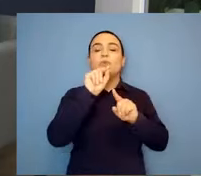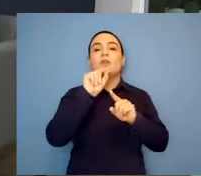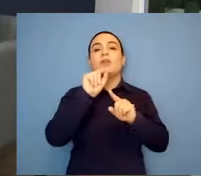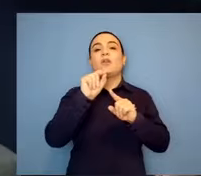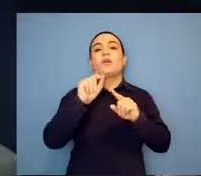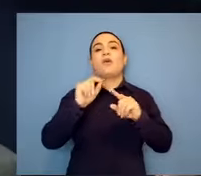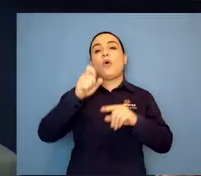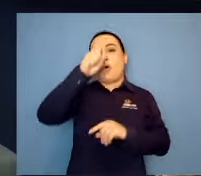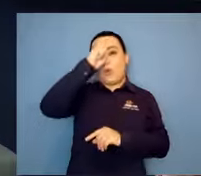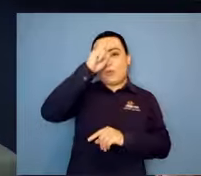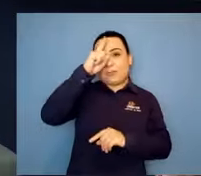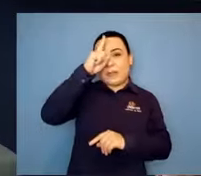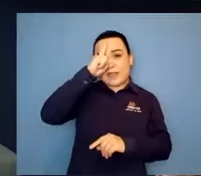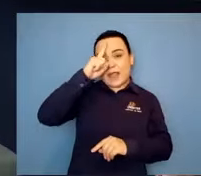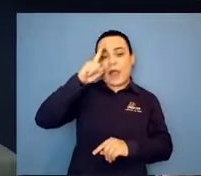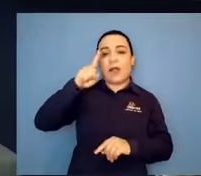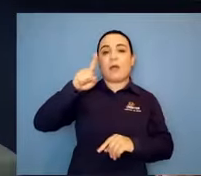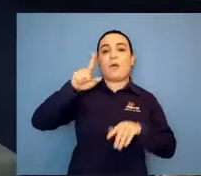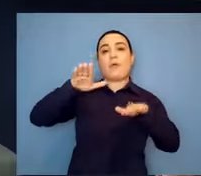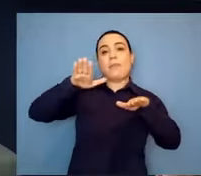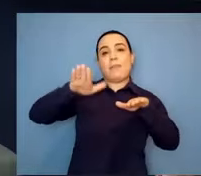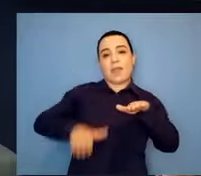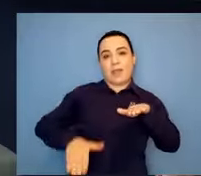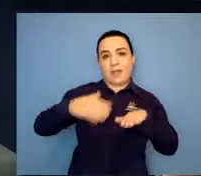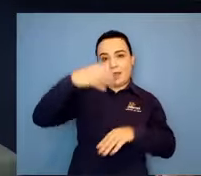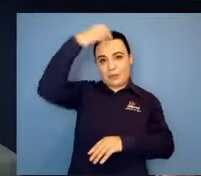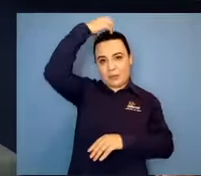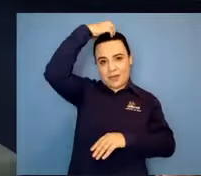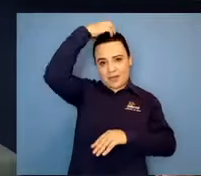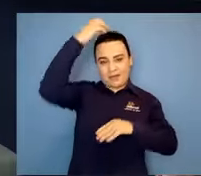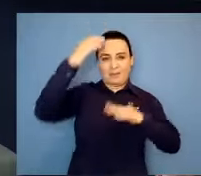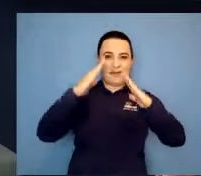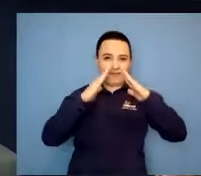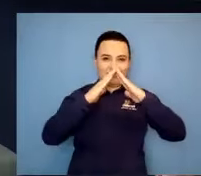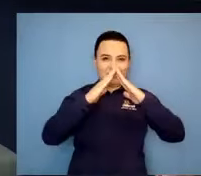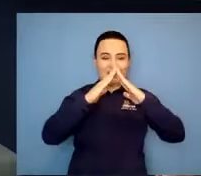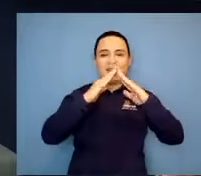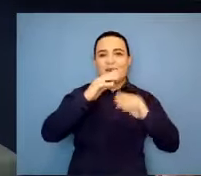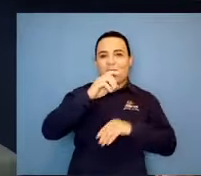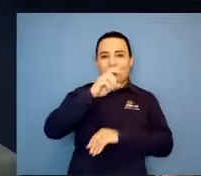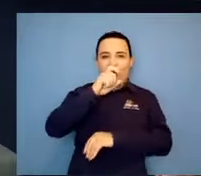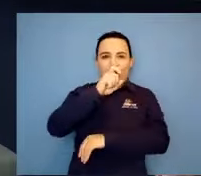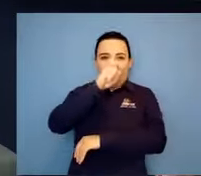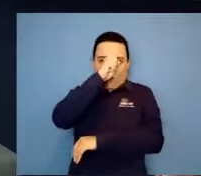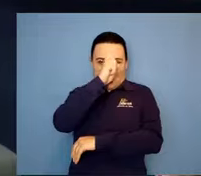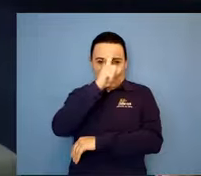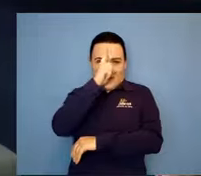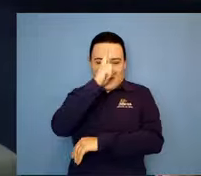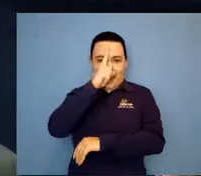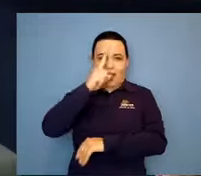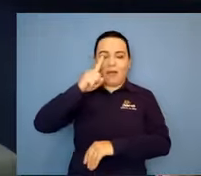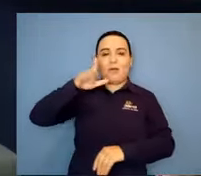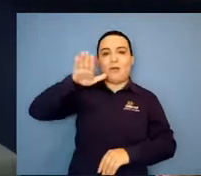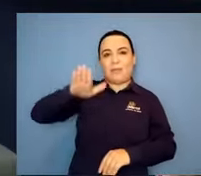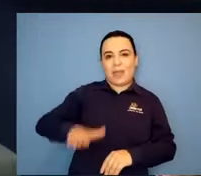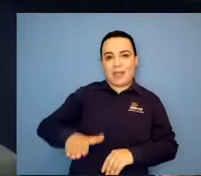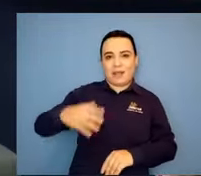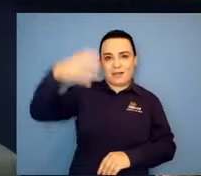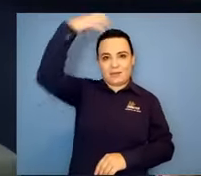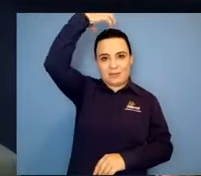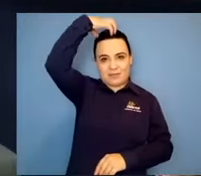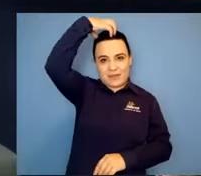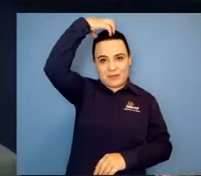sódio, potássio e outros, né? E os hormônios. Então, o Gabriel, naquele momento, ele já deveria estar sendo medicado.